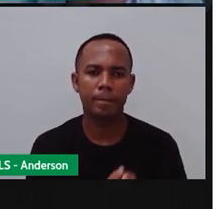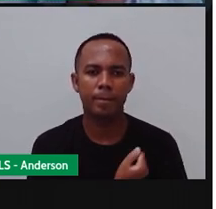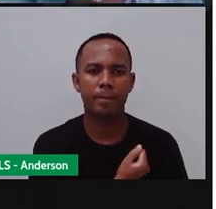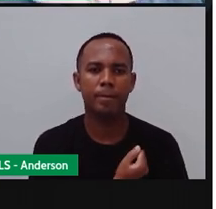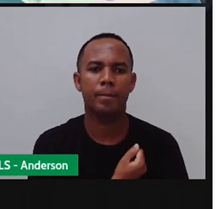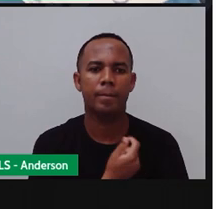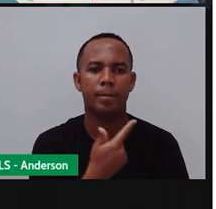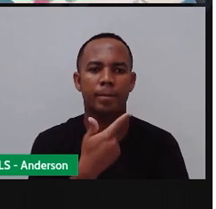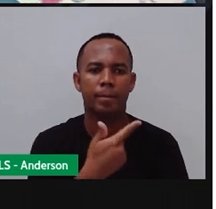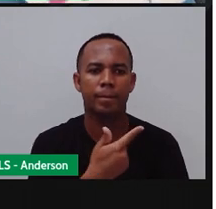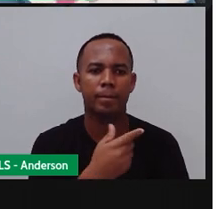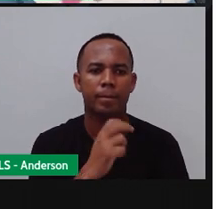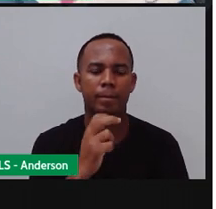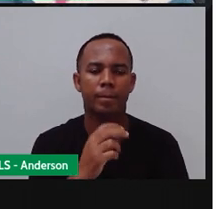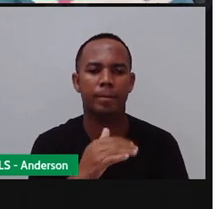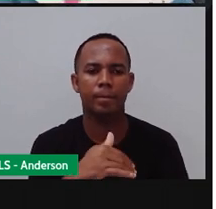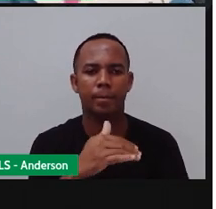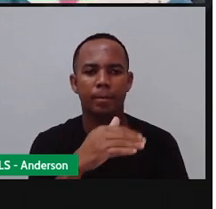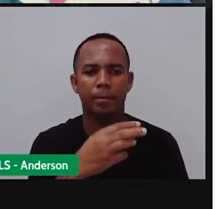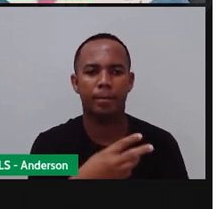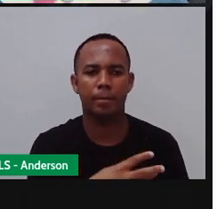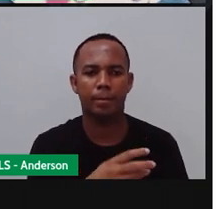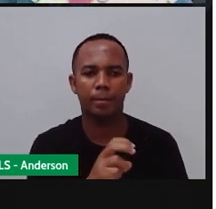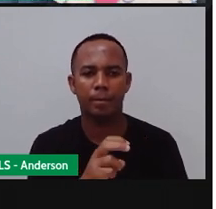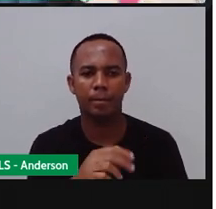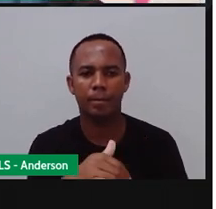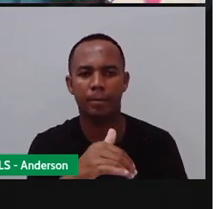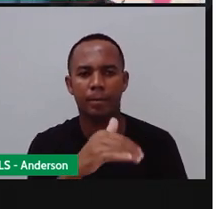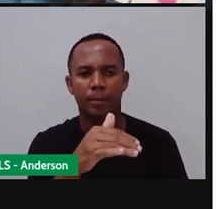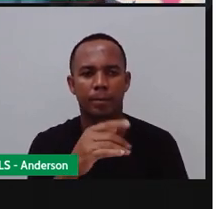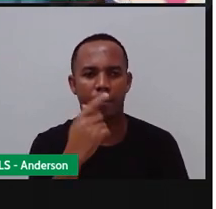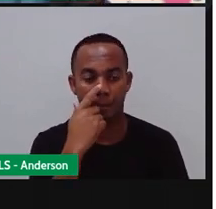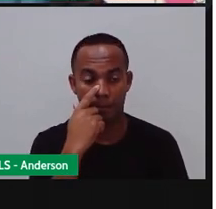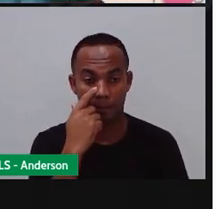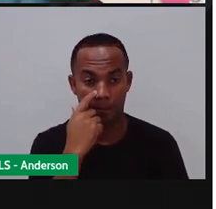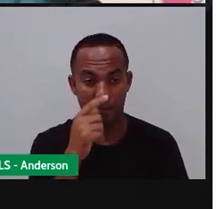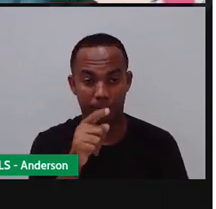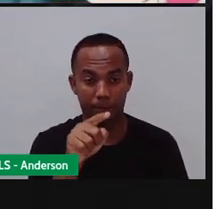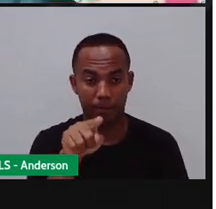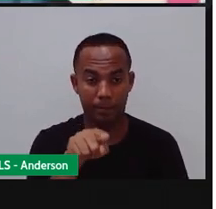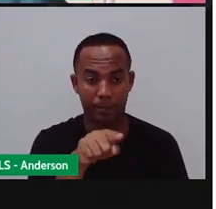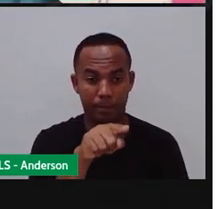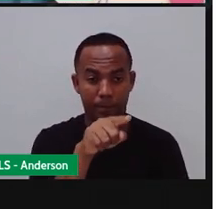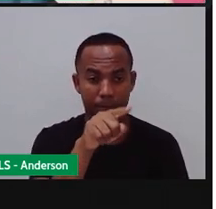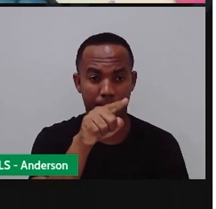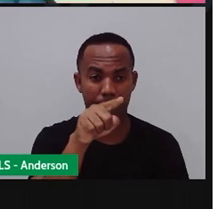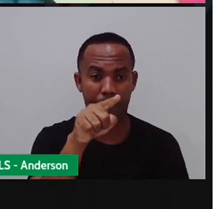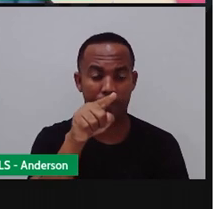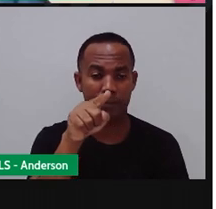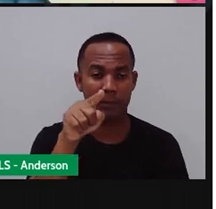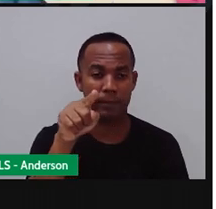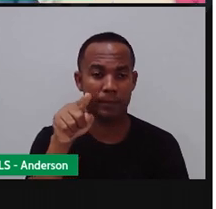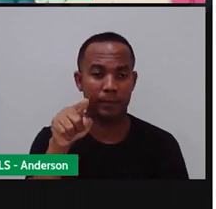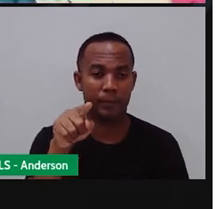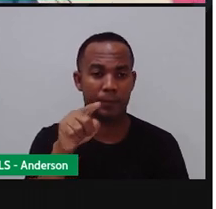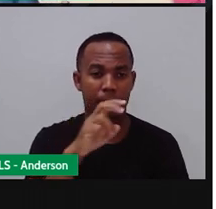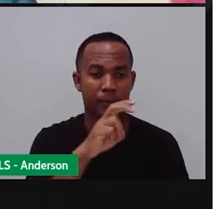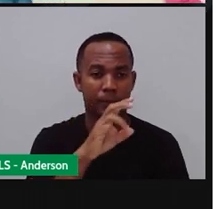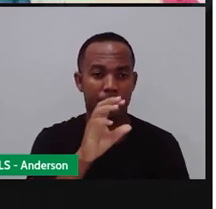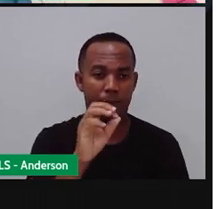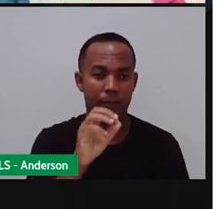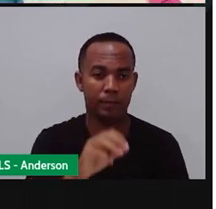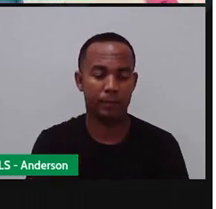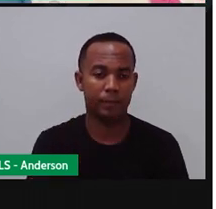depois vem. Trinta. Trinta e cinco. Quarenta. Quarenta e cinco. Cinquenta.